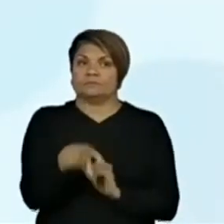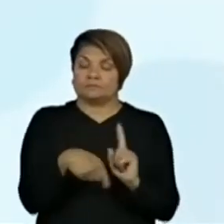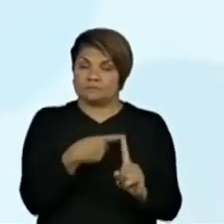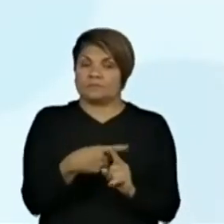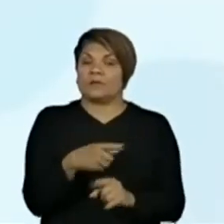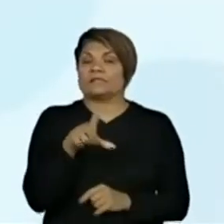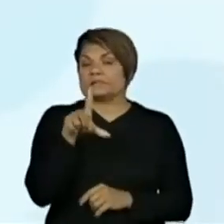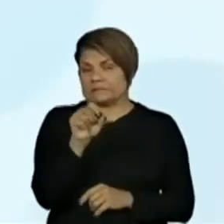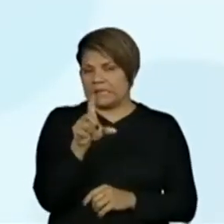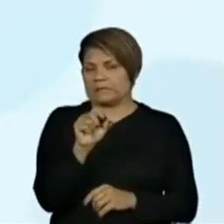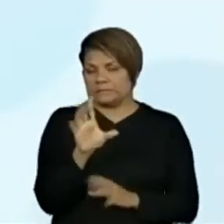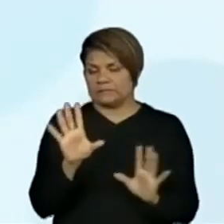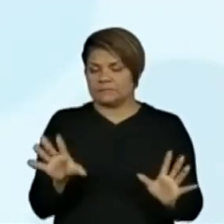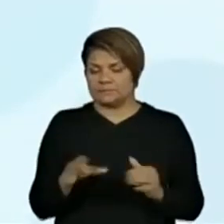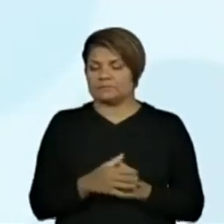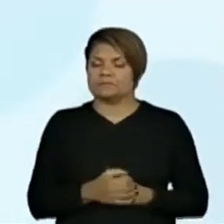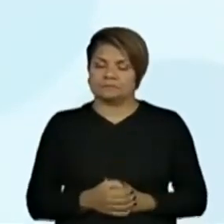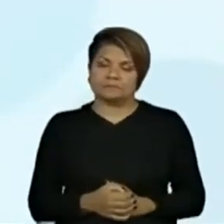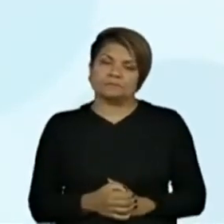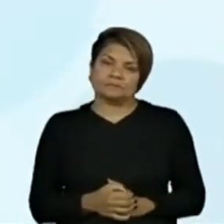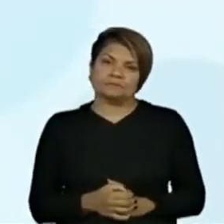de 20 e uma cédula de 10, certo?